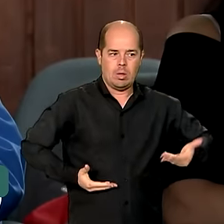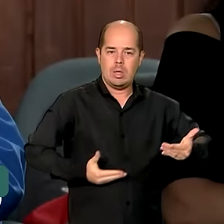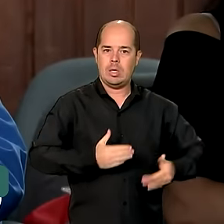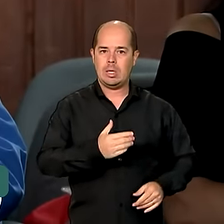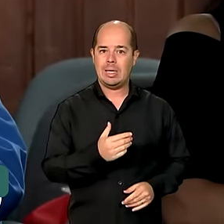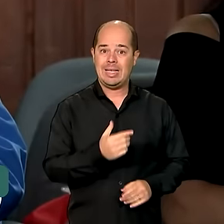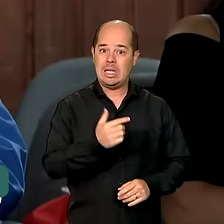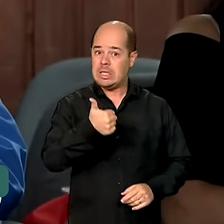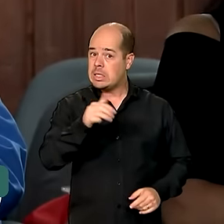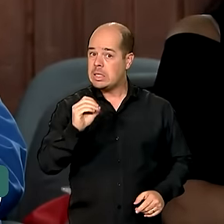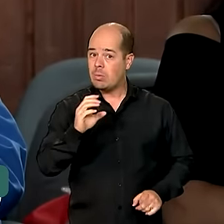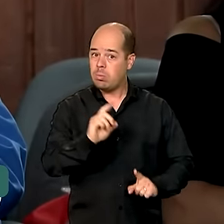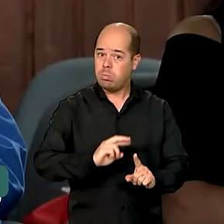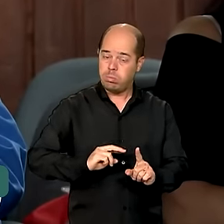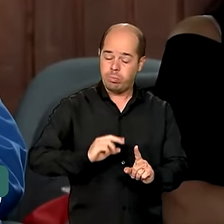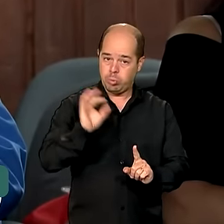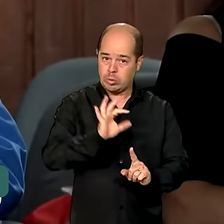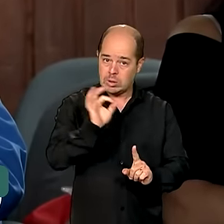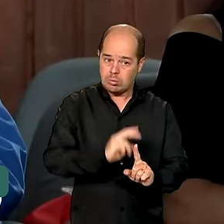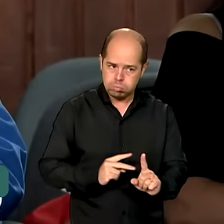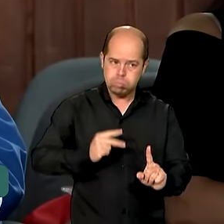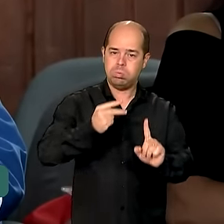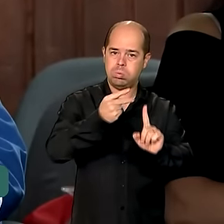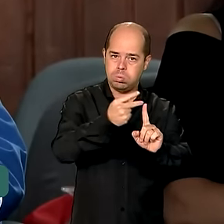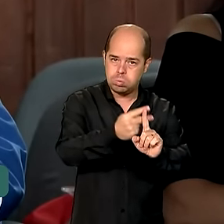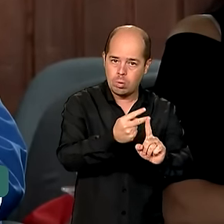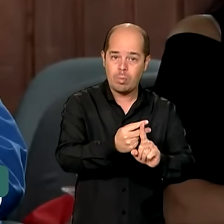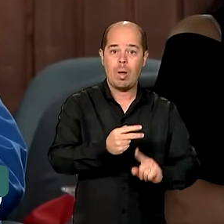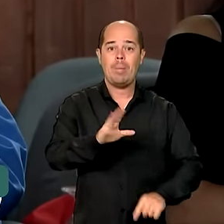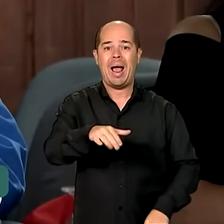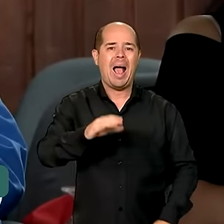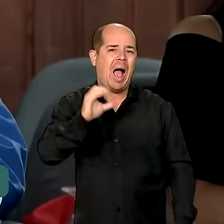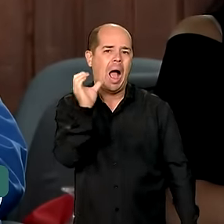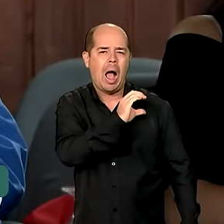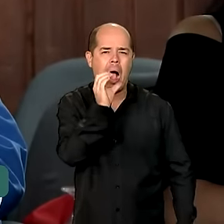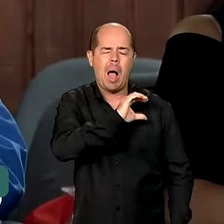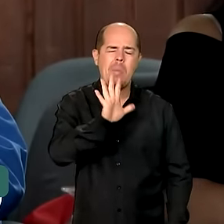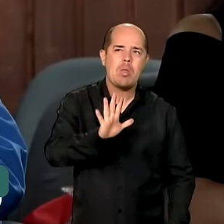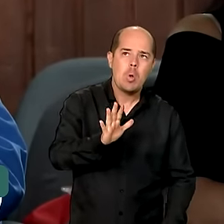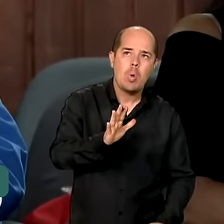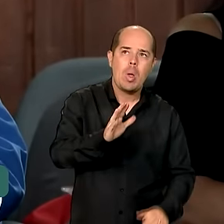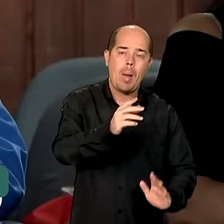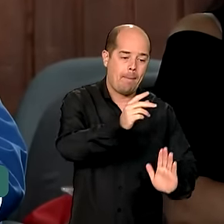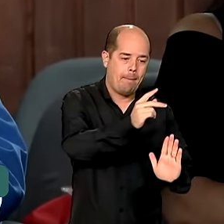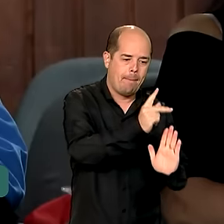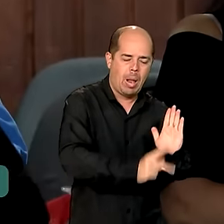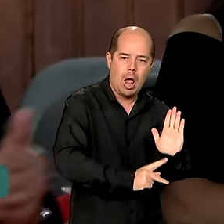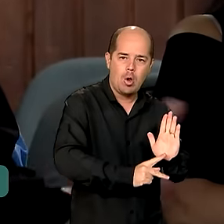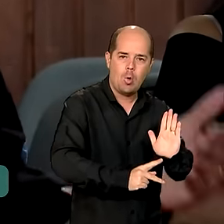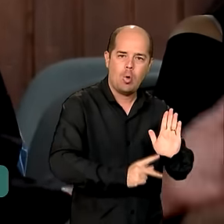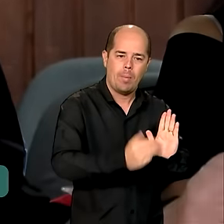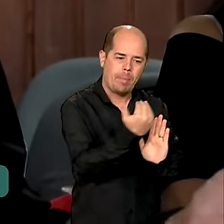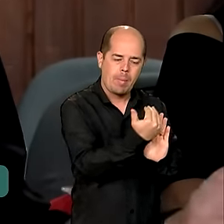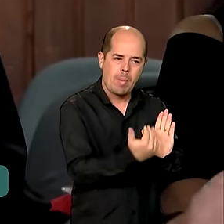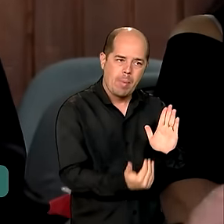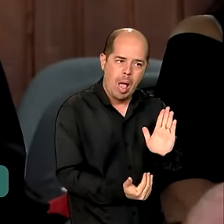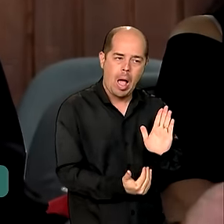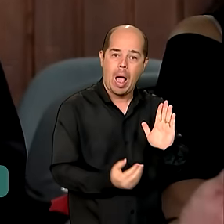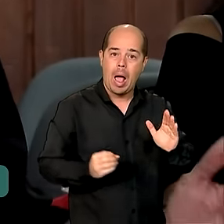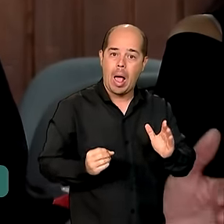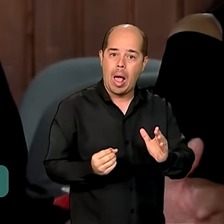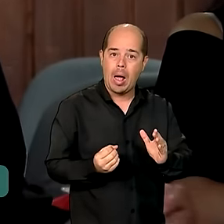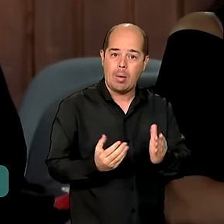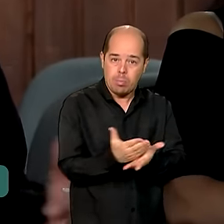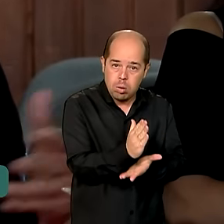para que a gente aprove um plano em 24 horas, em 12 horas, às vezes sumariamente. Quando a gente participa da